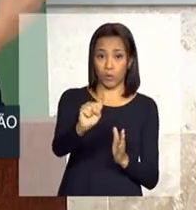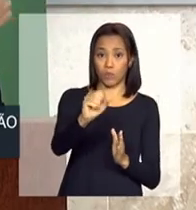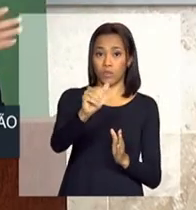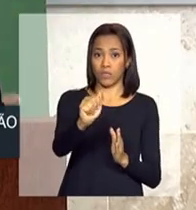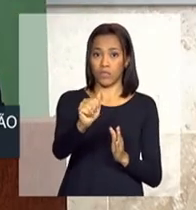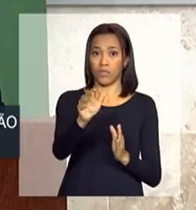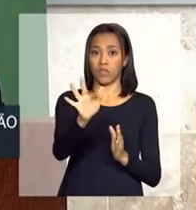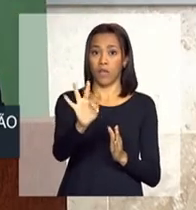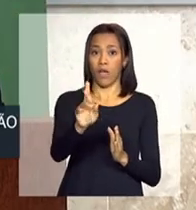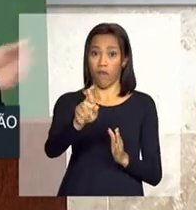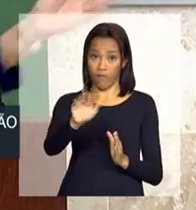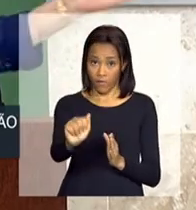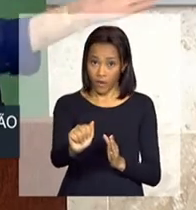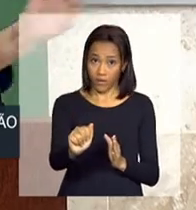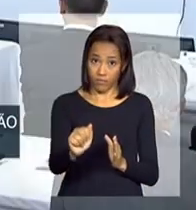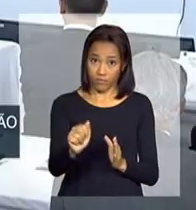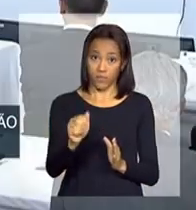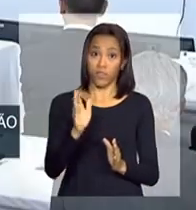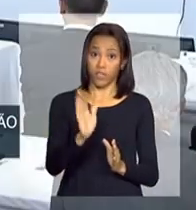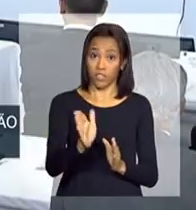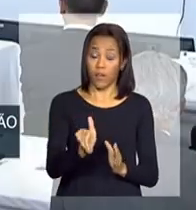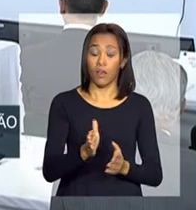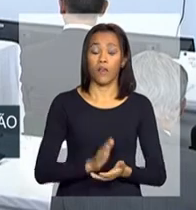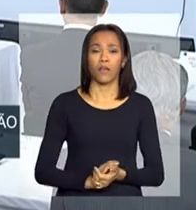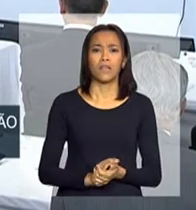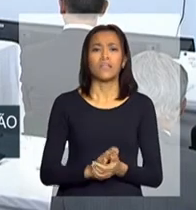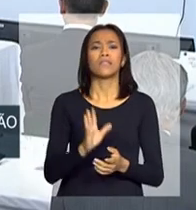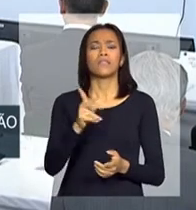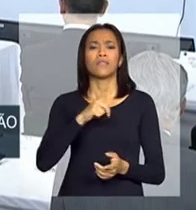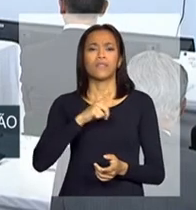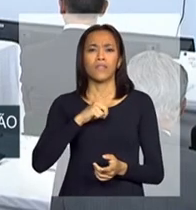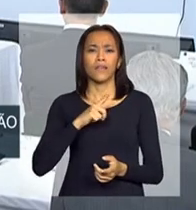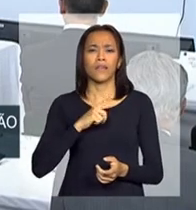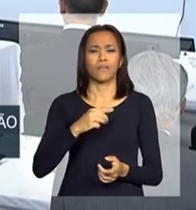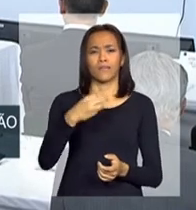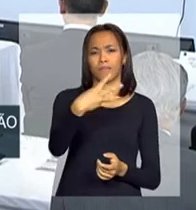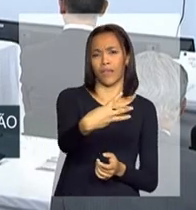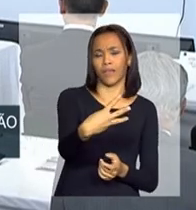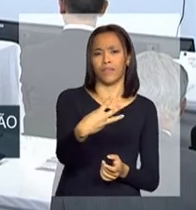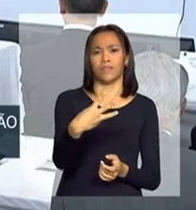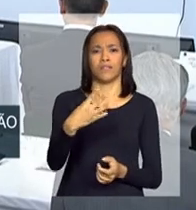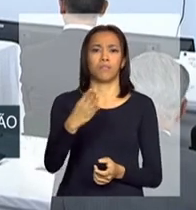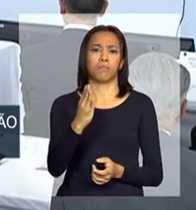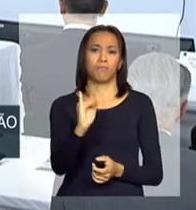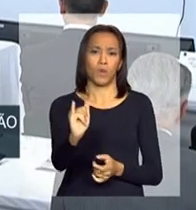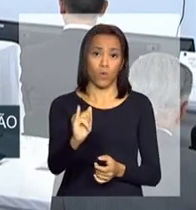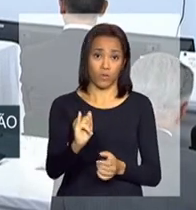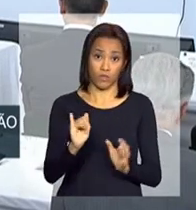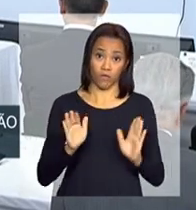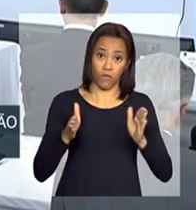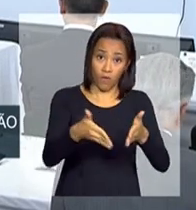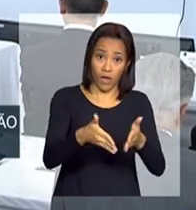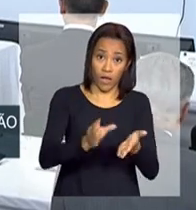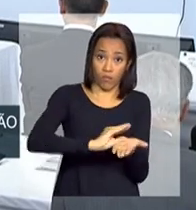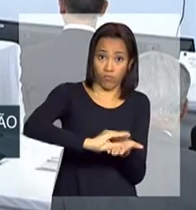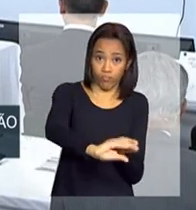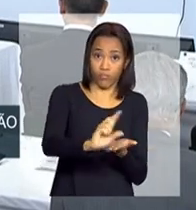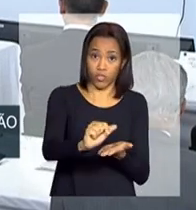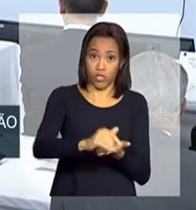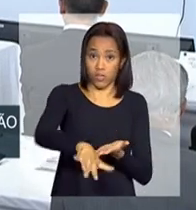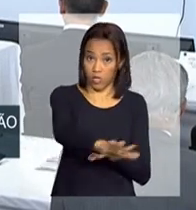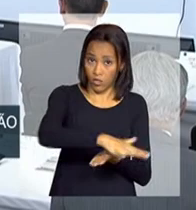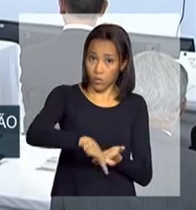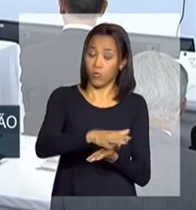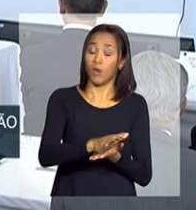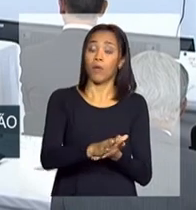da nova empresa, apesar de ter lá 3 bilhões para a agricultura, para pesquisa nessa